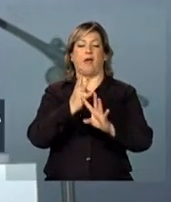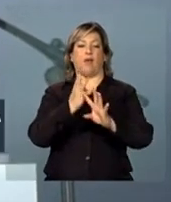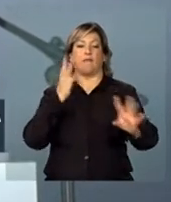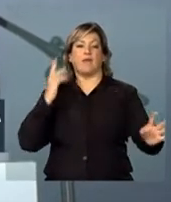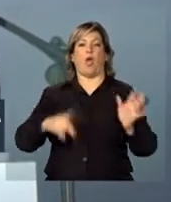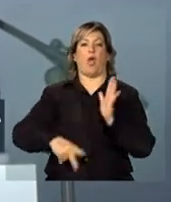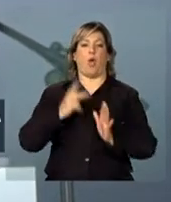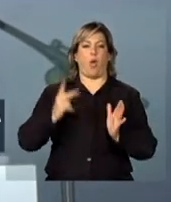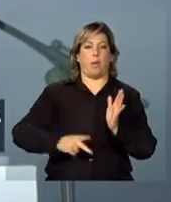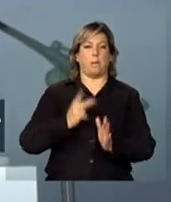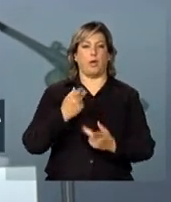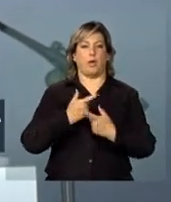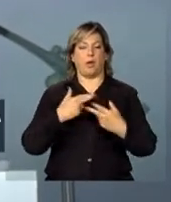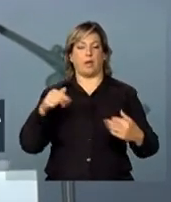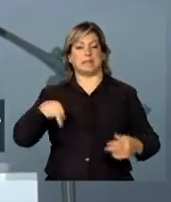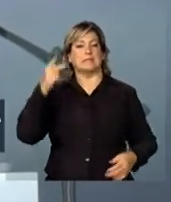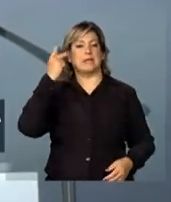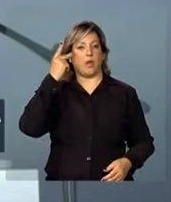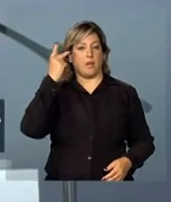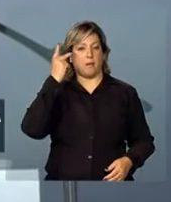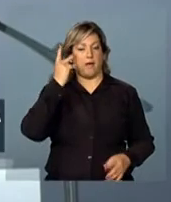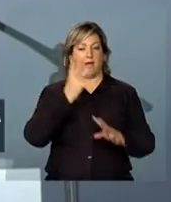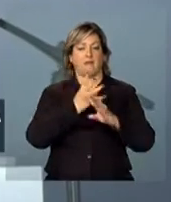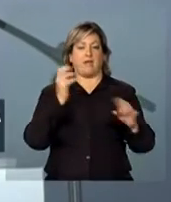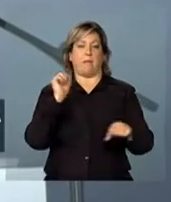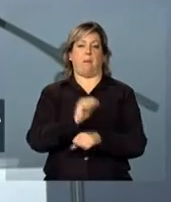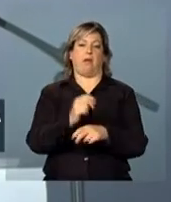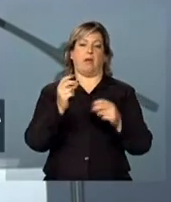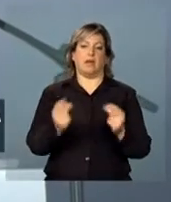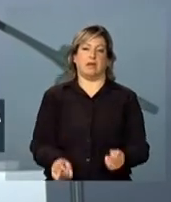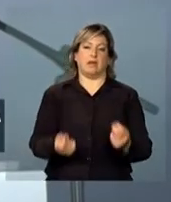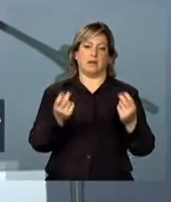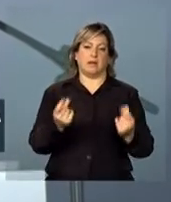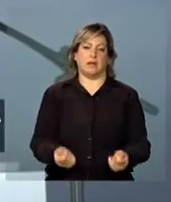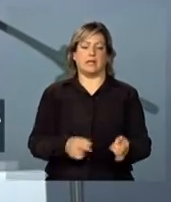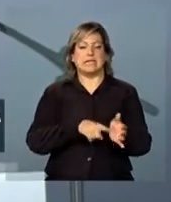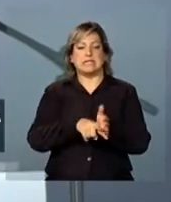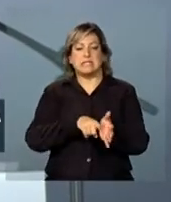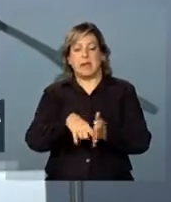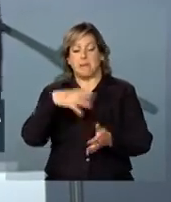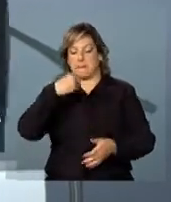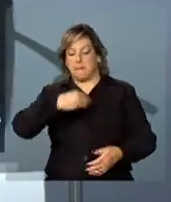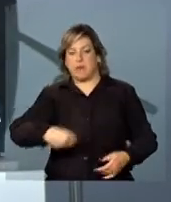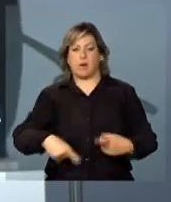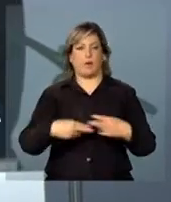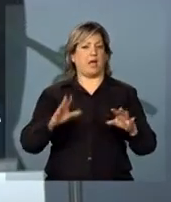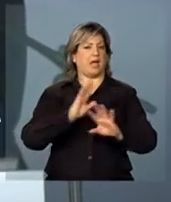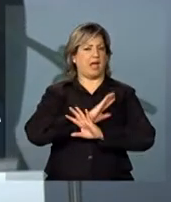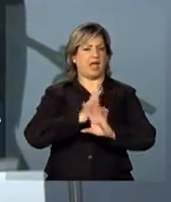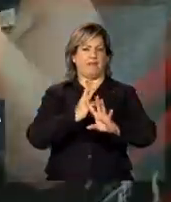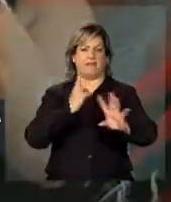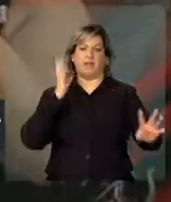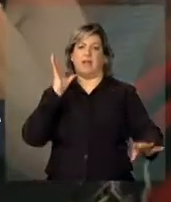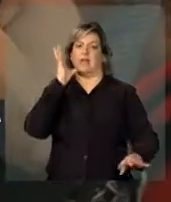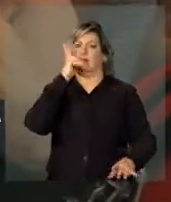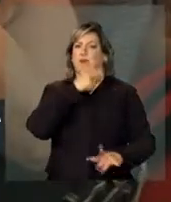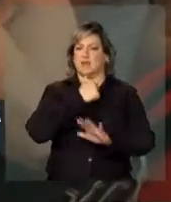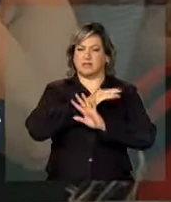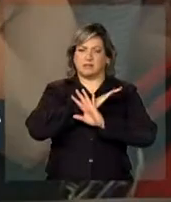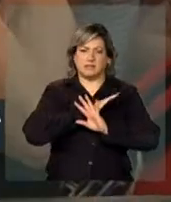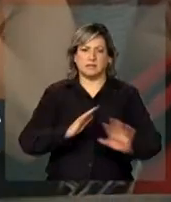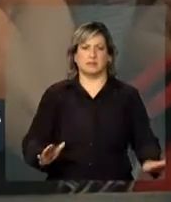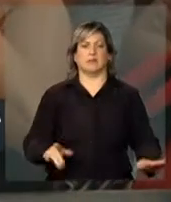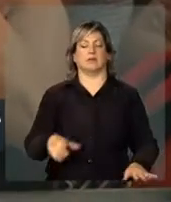cirurgias que tem na cidade de São Paulo, com a fila de exames que ainda tem na cidade de São Paulo, com a fila de necessidade de atendimento